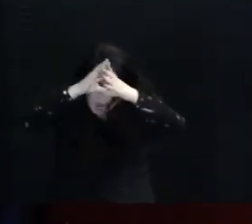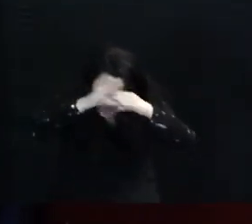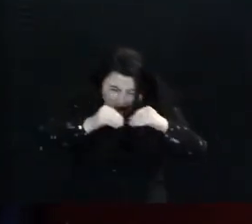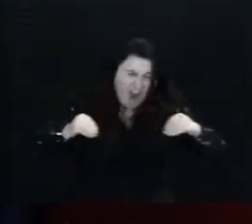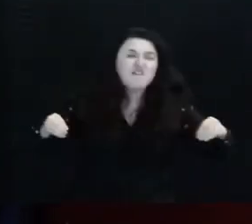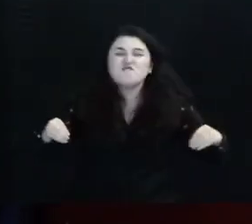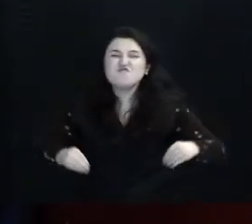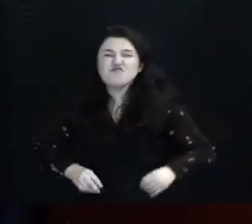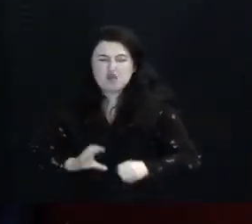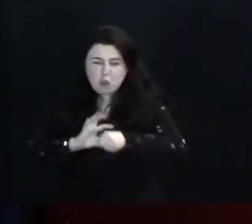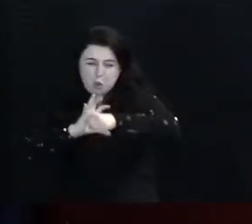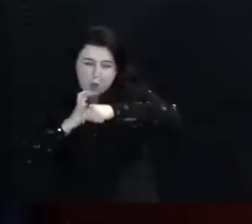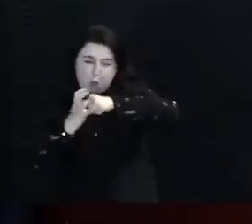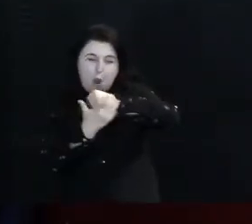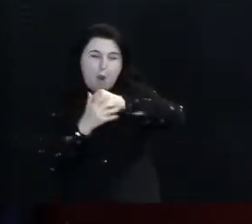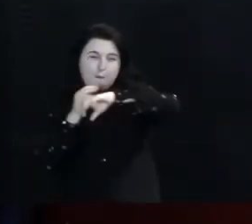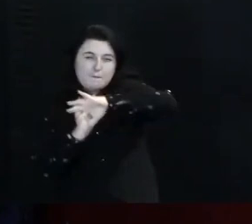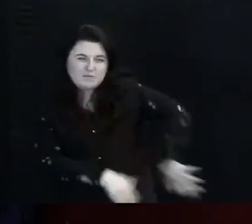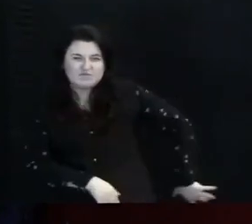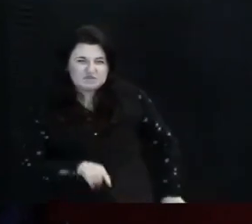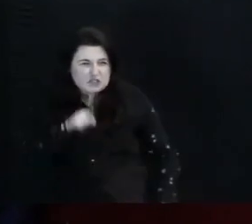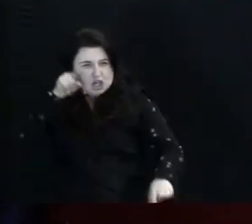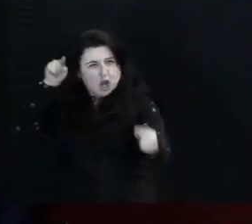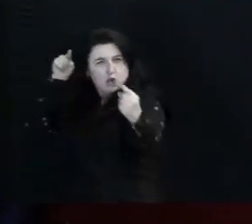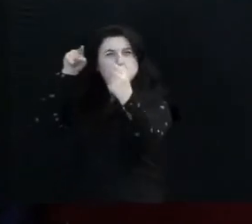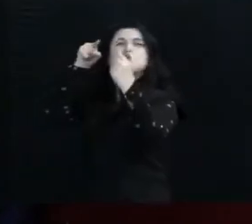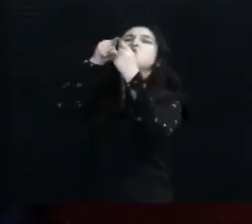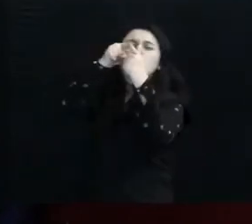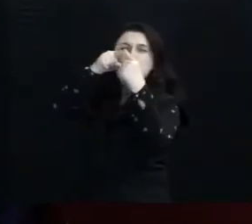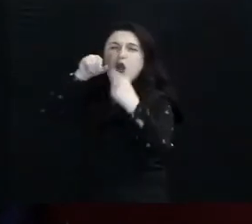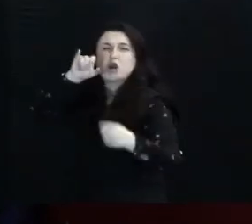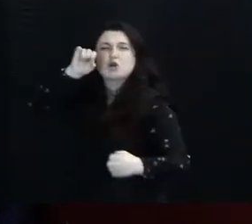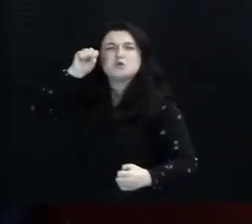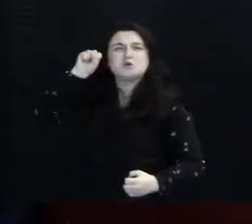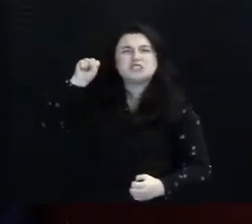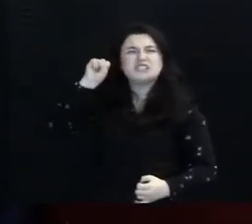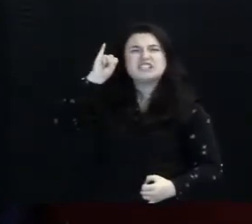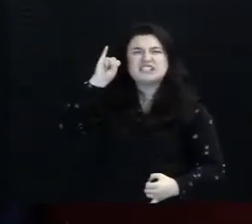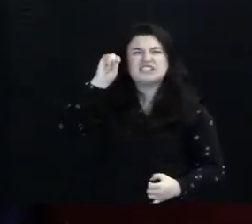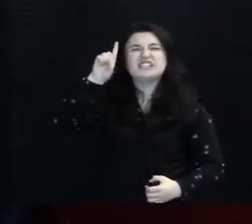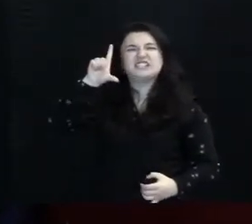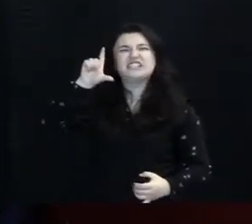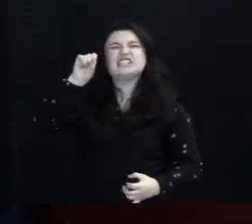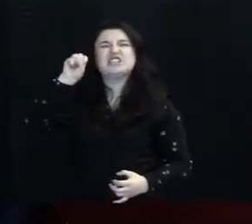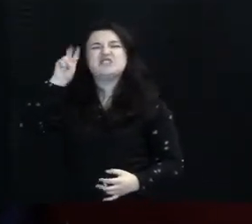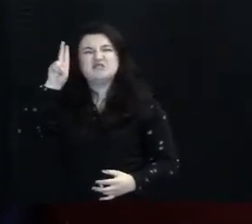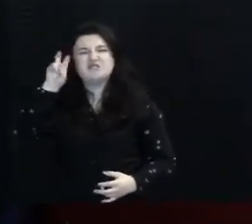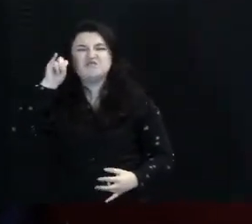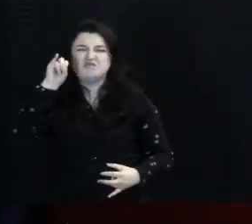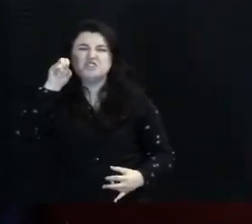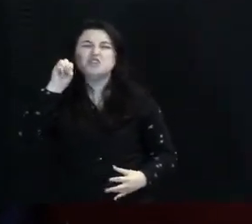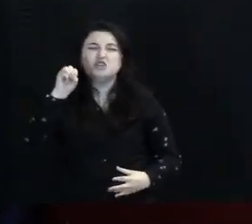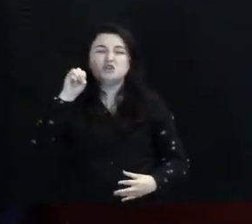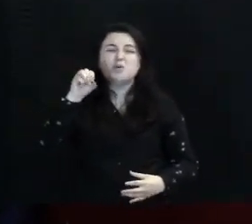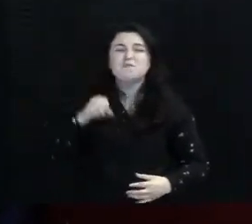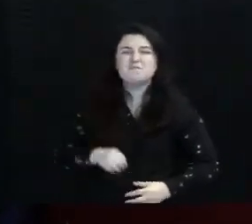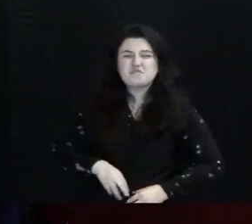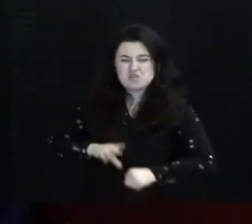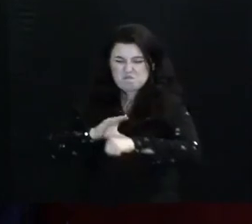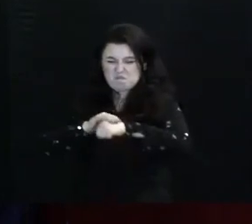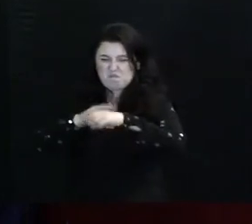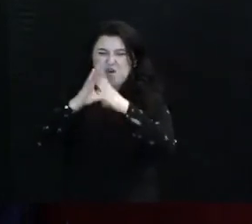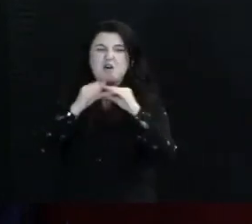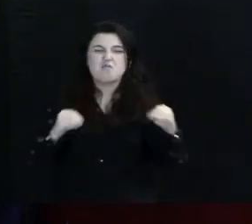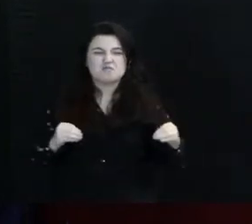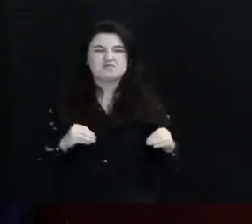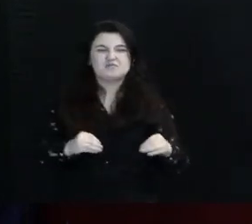Senhor toca ao Silvio Essa noite com cura Em nome de Jesus Espírito de Deus Pedimos pelo